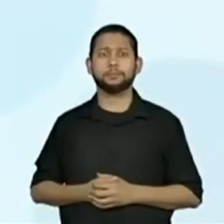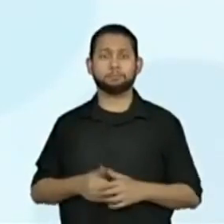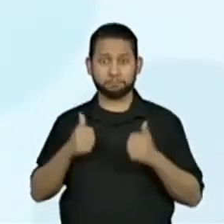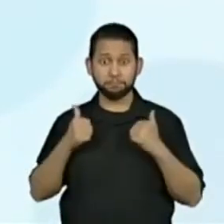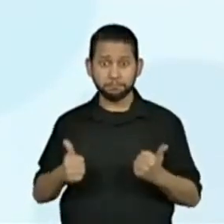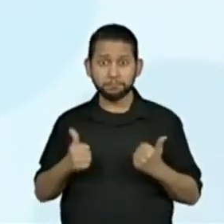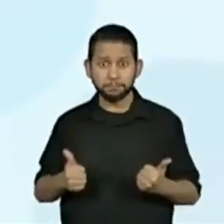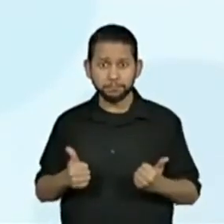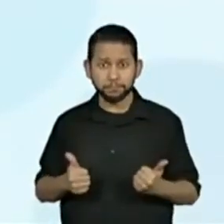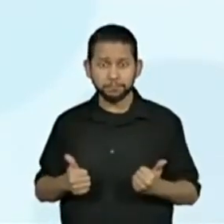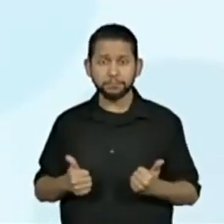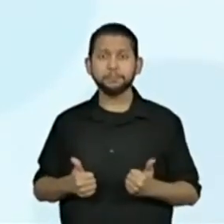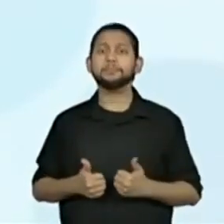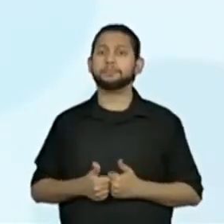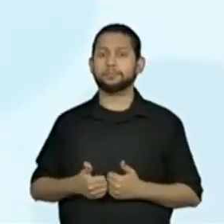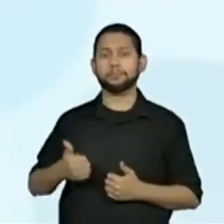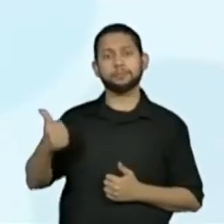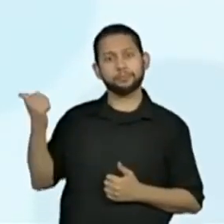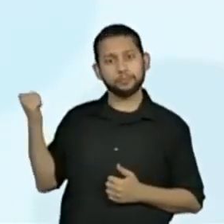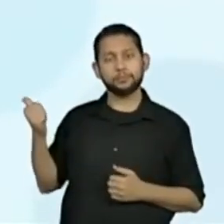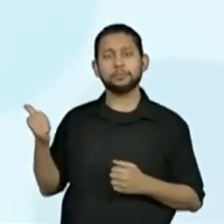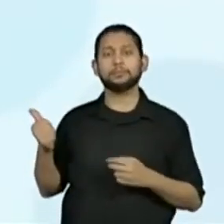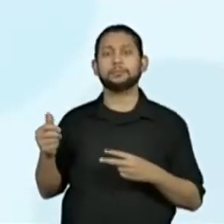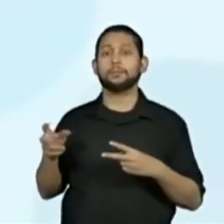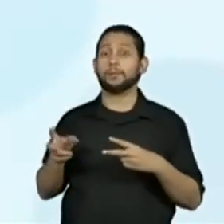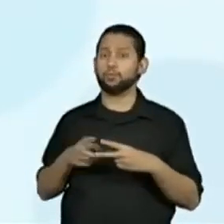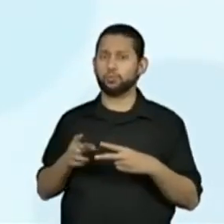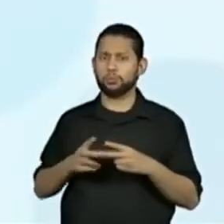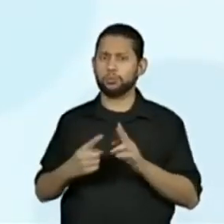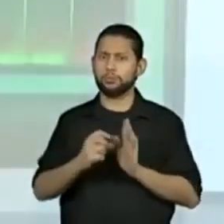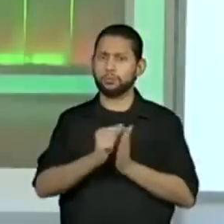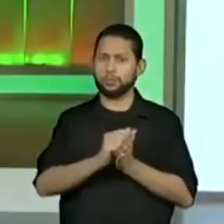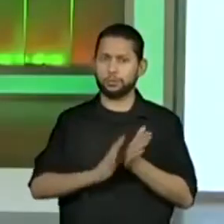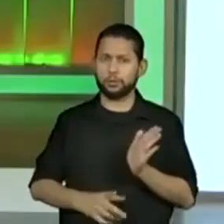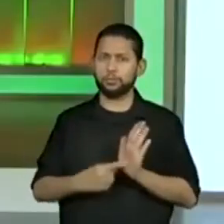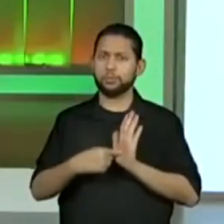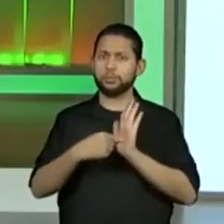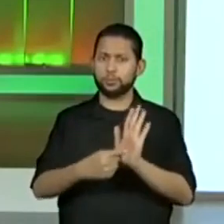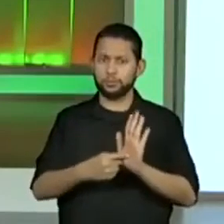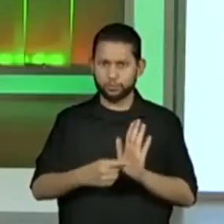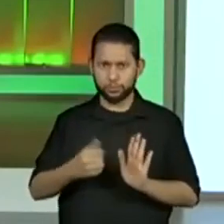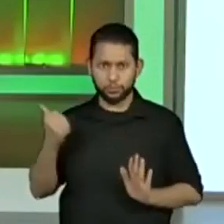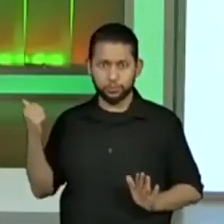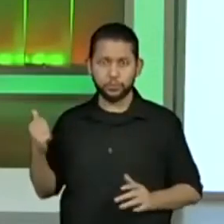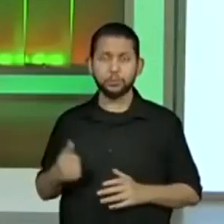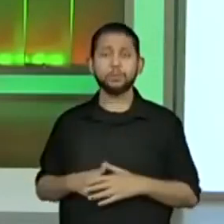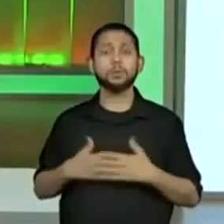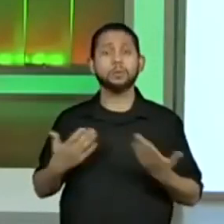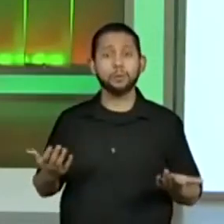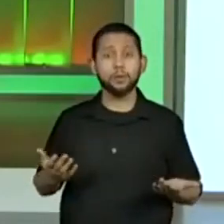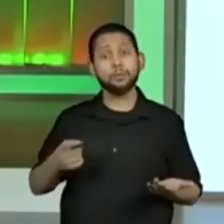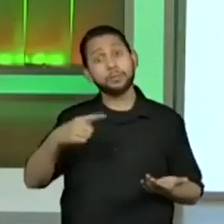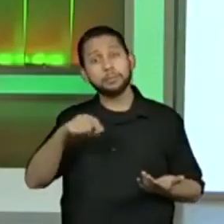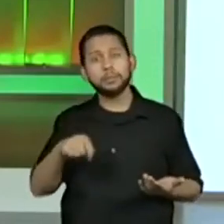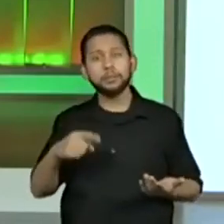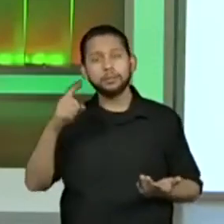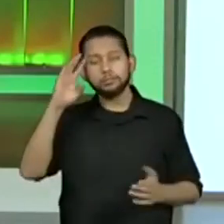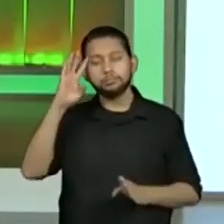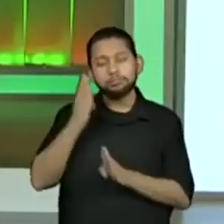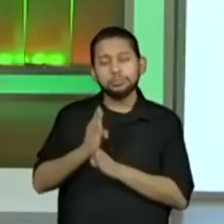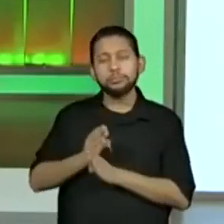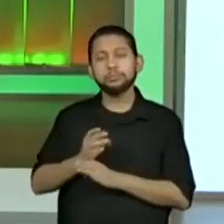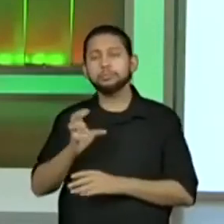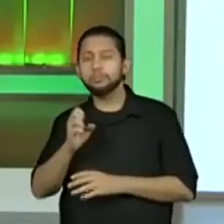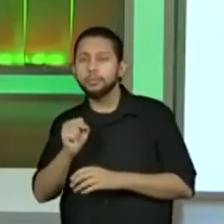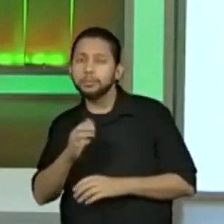Então, nessas duas atividades, nessas duas questões, o aluno só precisa estimar, ele